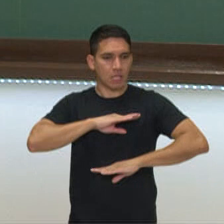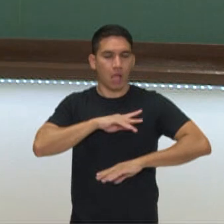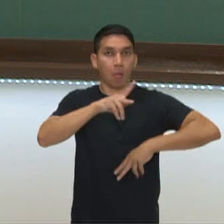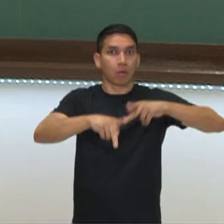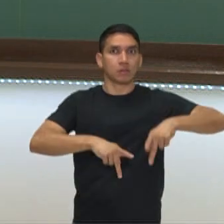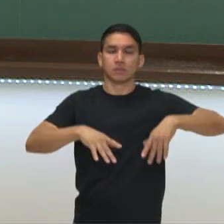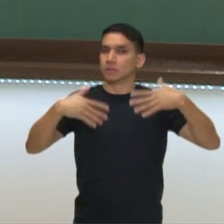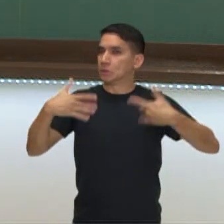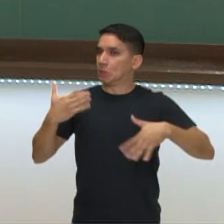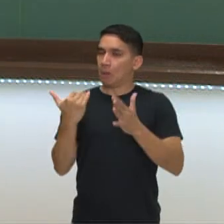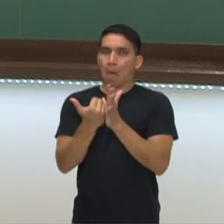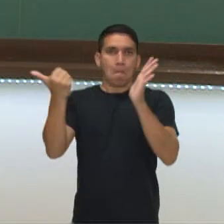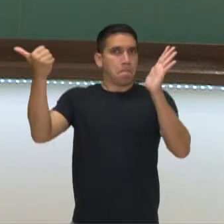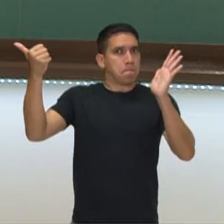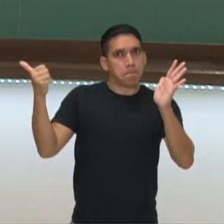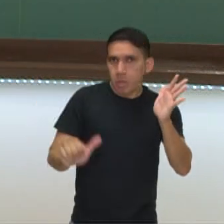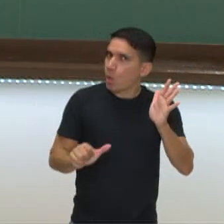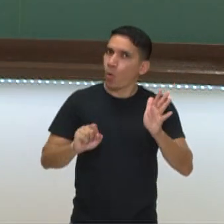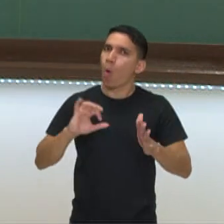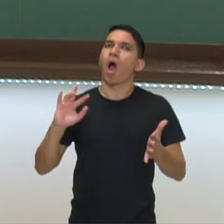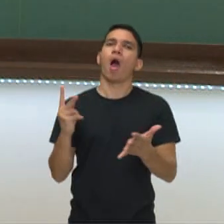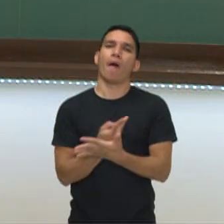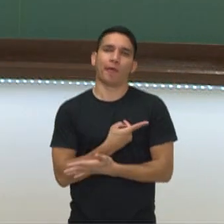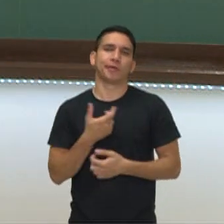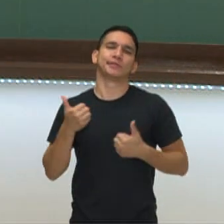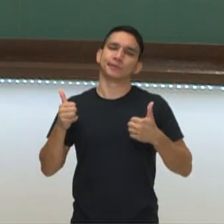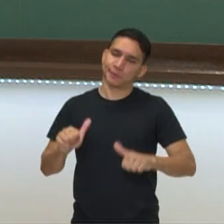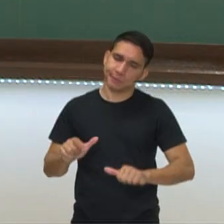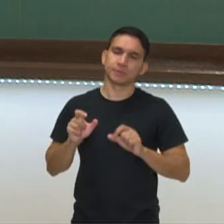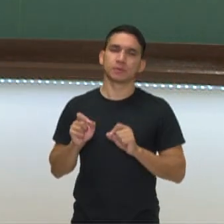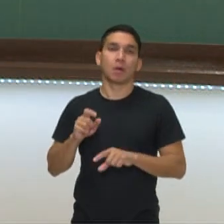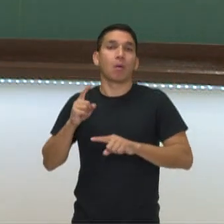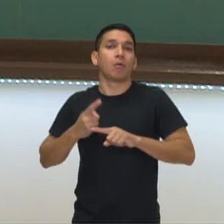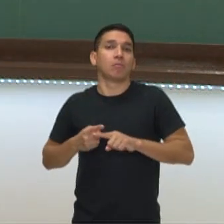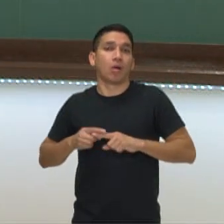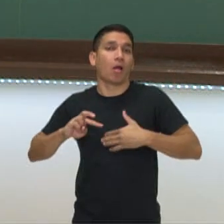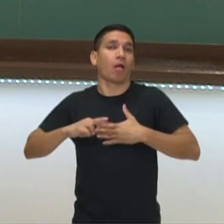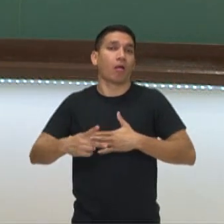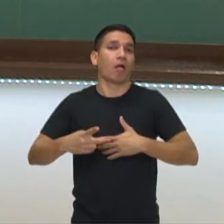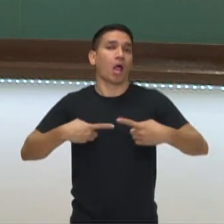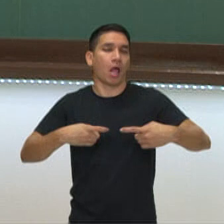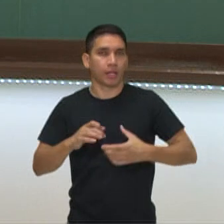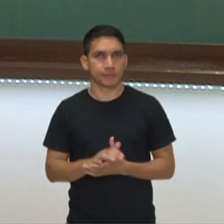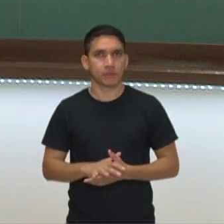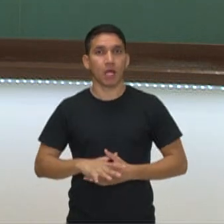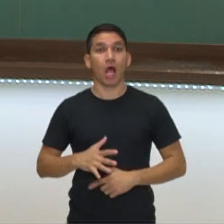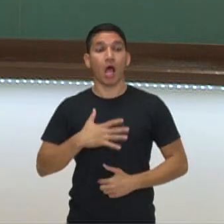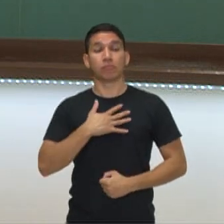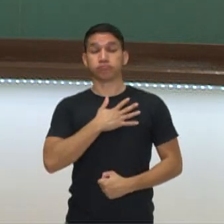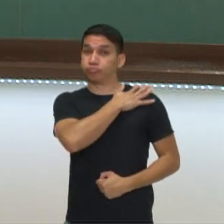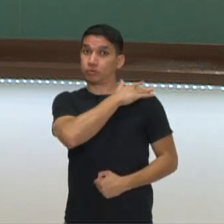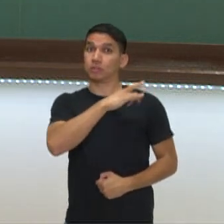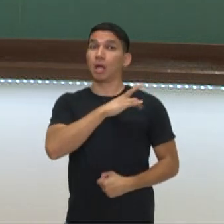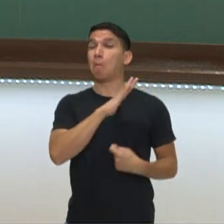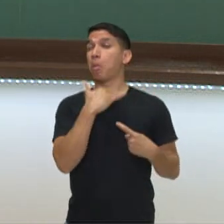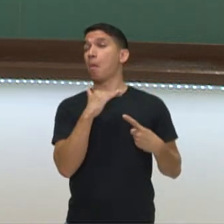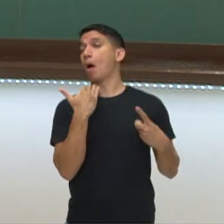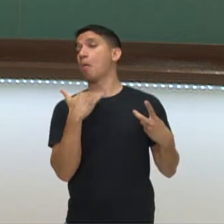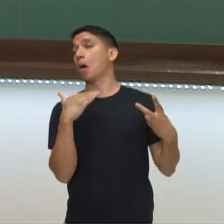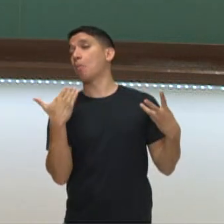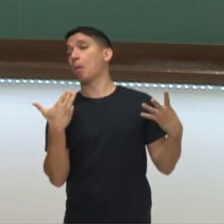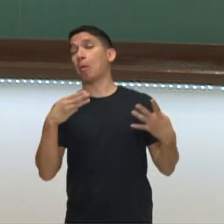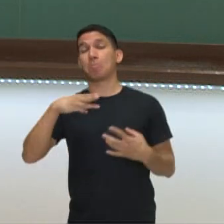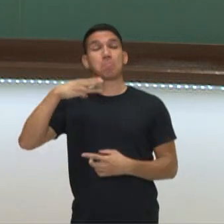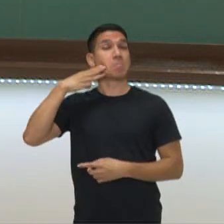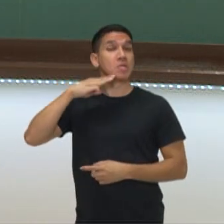muito pior. Uma população muito mais desgastada. Os soldados russos morrendo aos milhões na